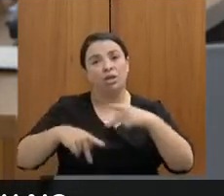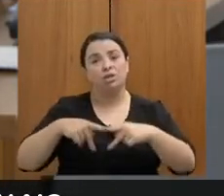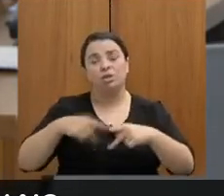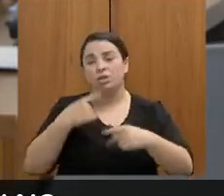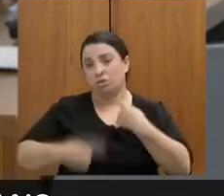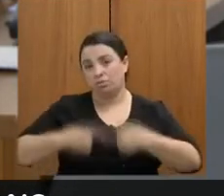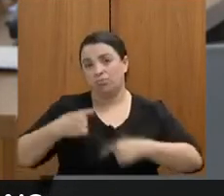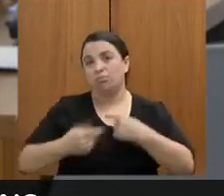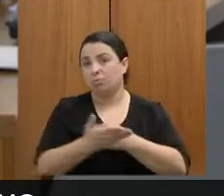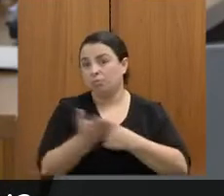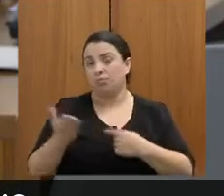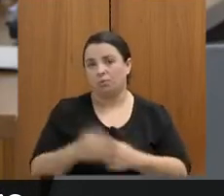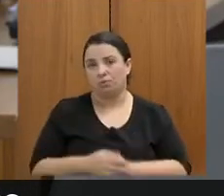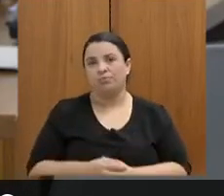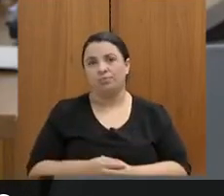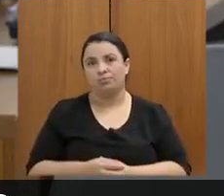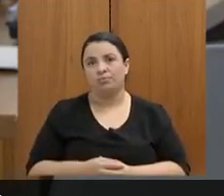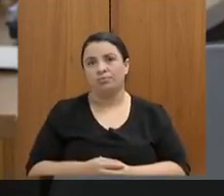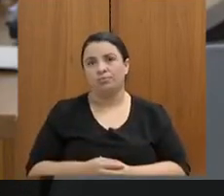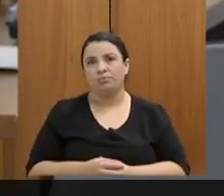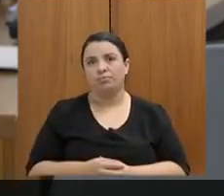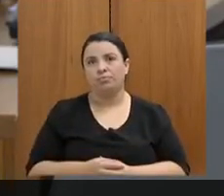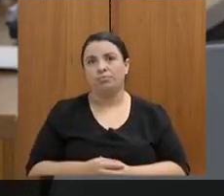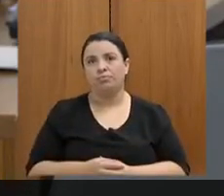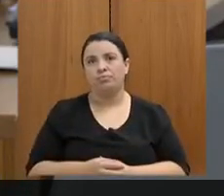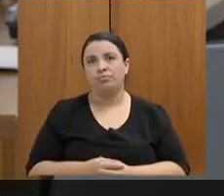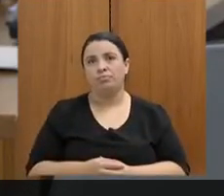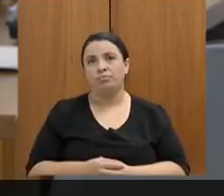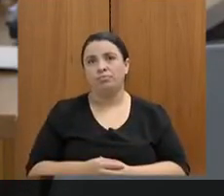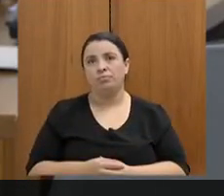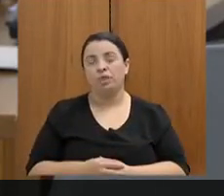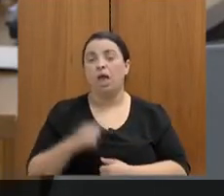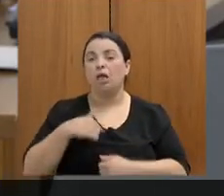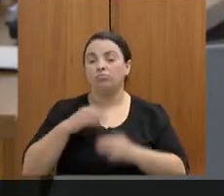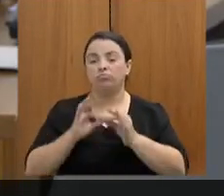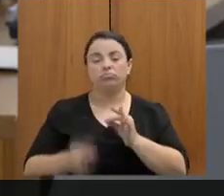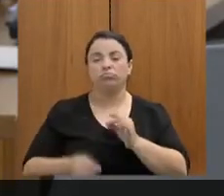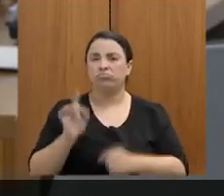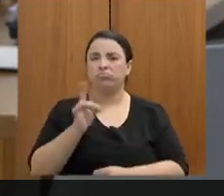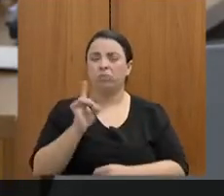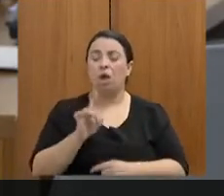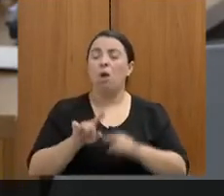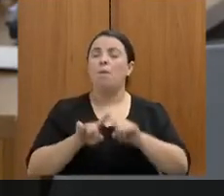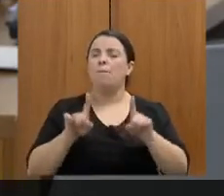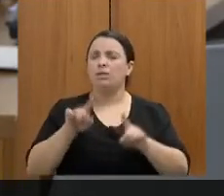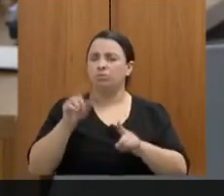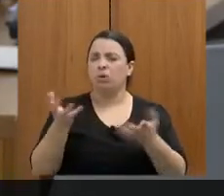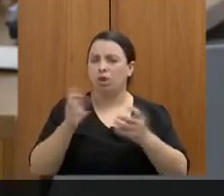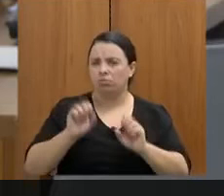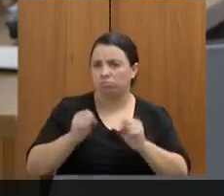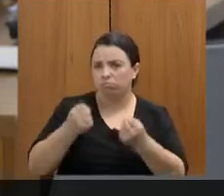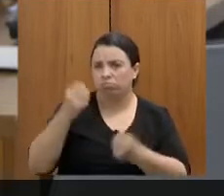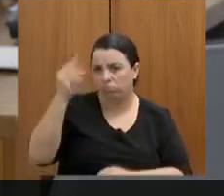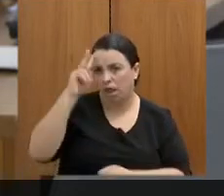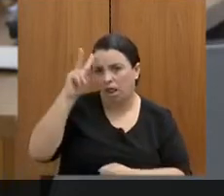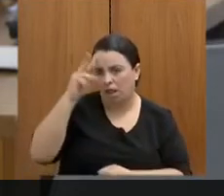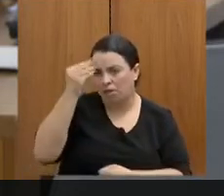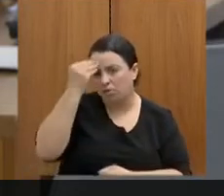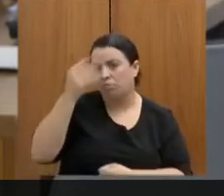encerro a minha fala, não vou me estender mais, mas lembrar, mais uma vez, a discussão hoje aqui